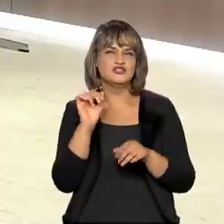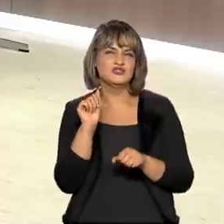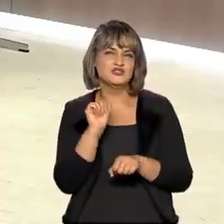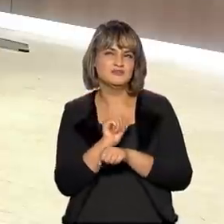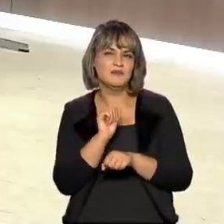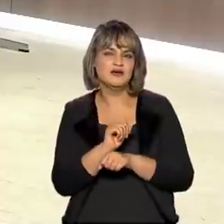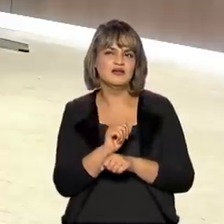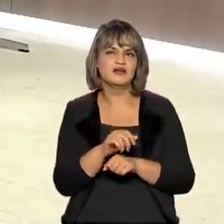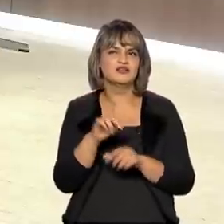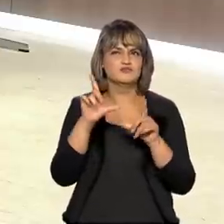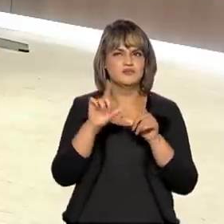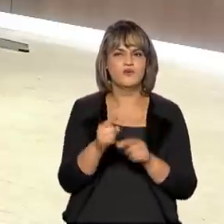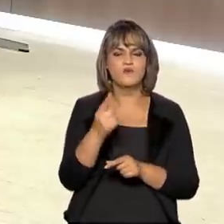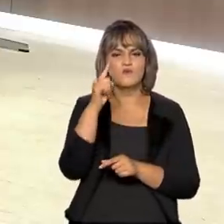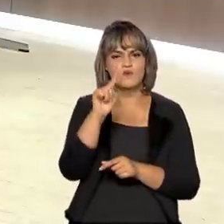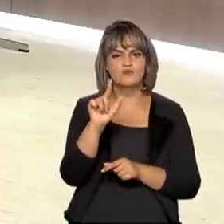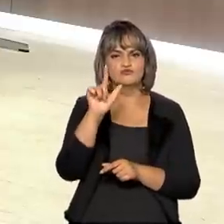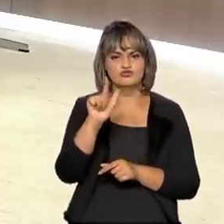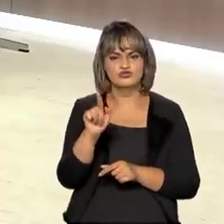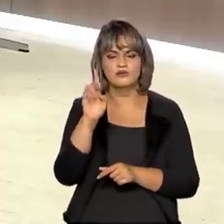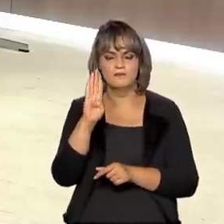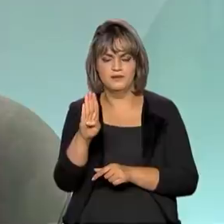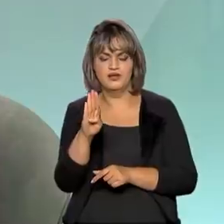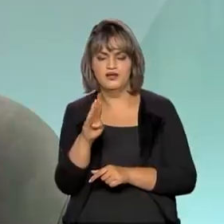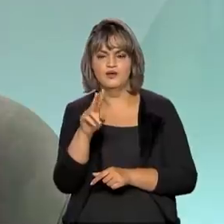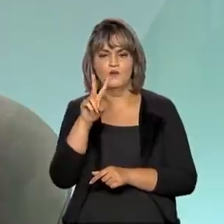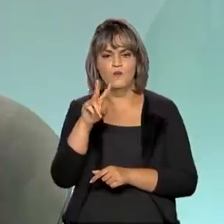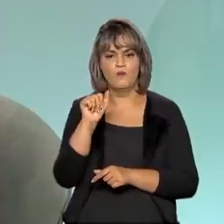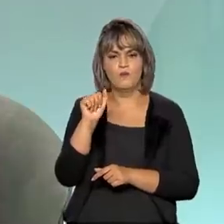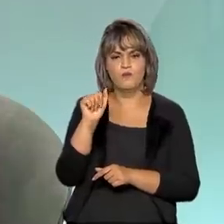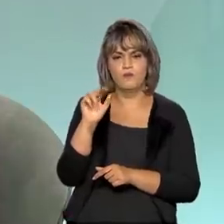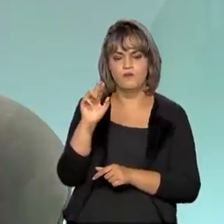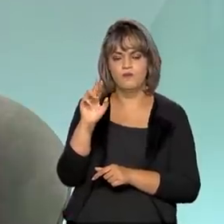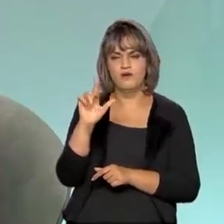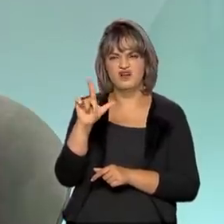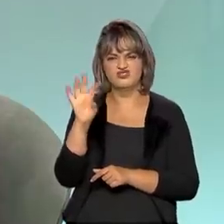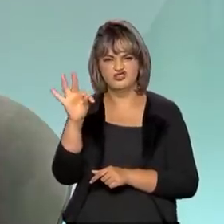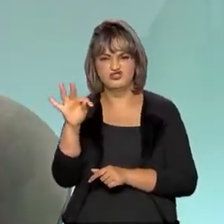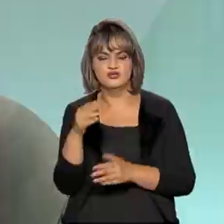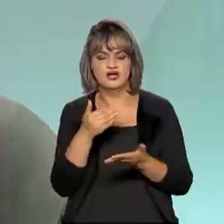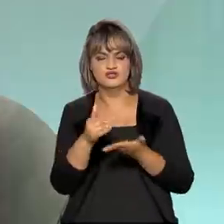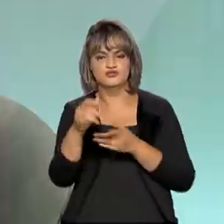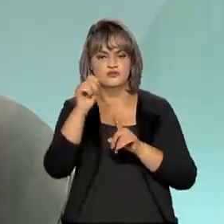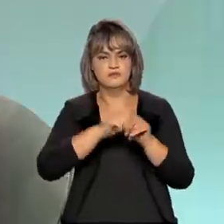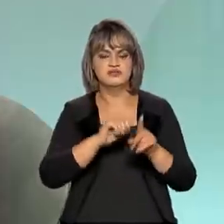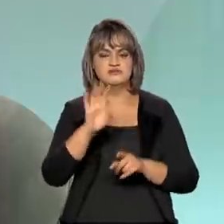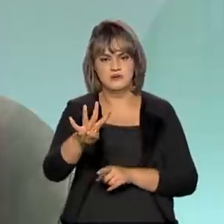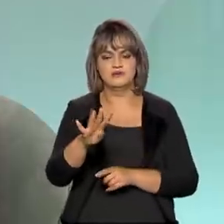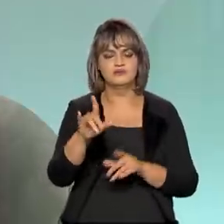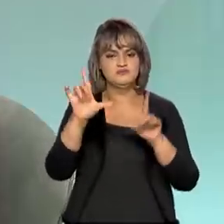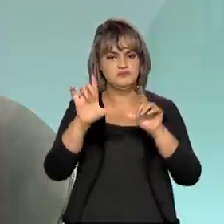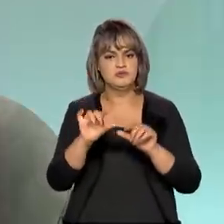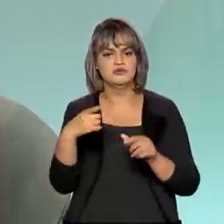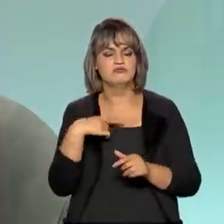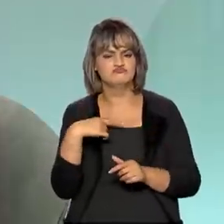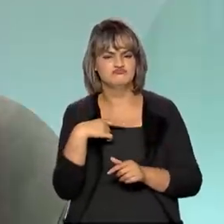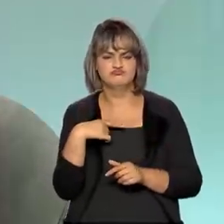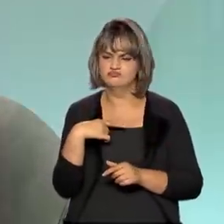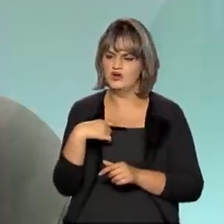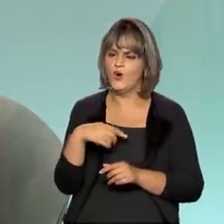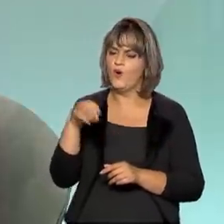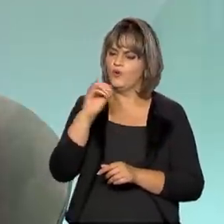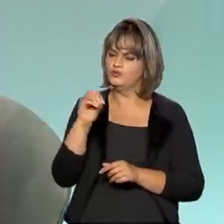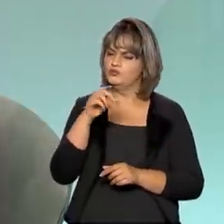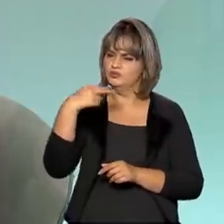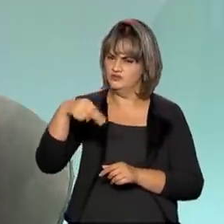gigawatt médio, 1.000 megawatts médios por mês, nos próximos quatro meses. Então, também é... Outubro, novembro,